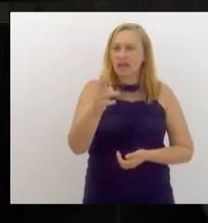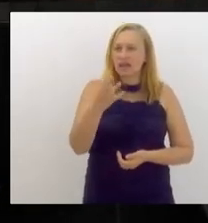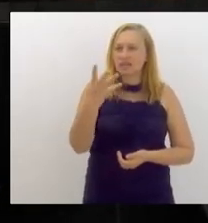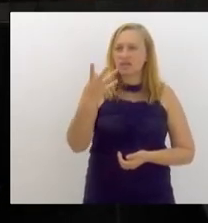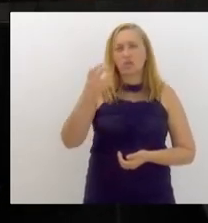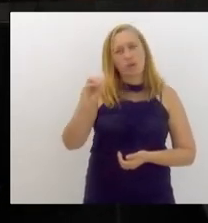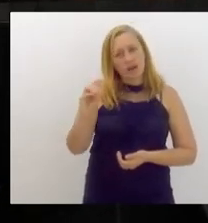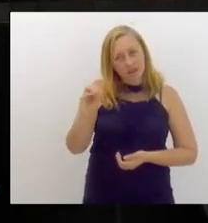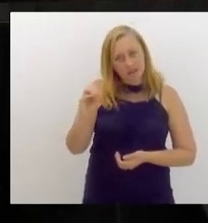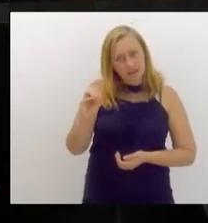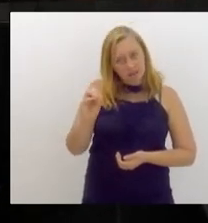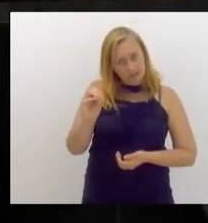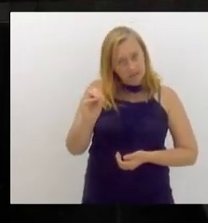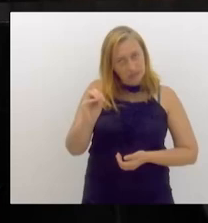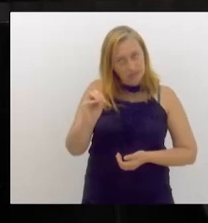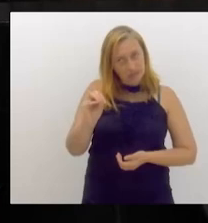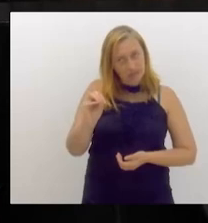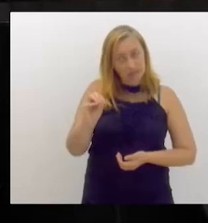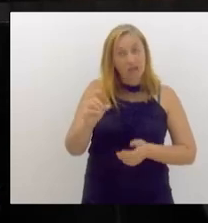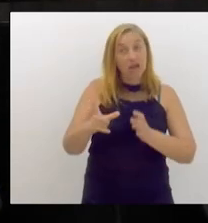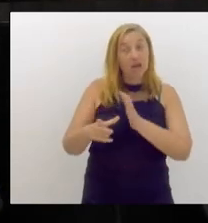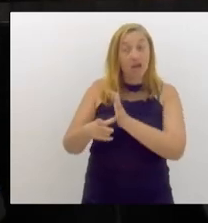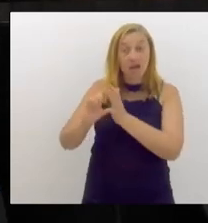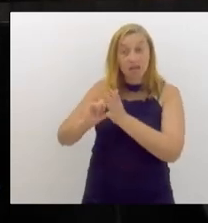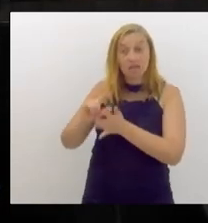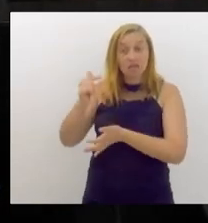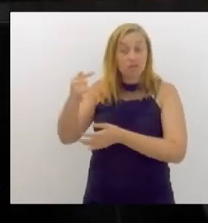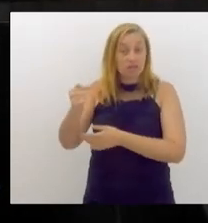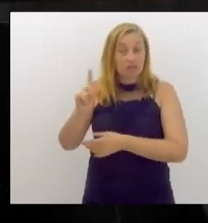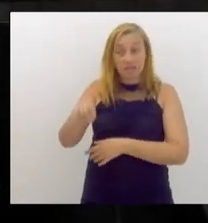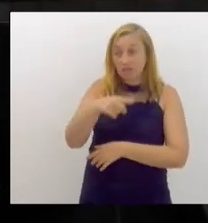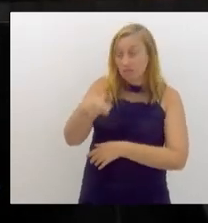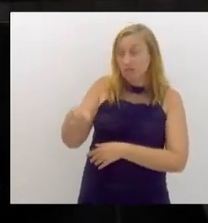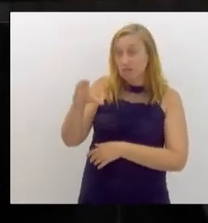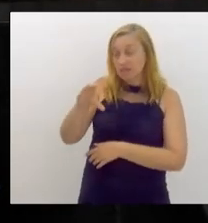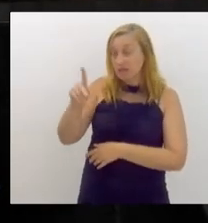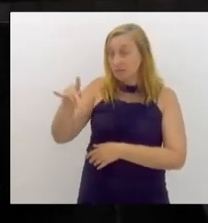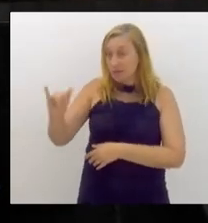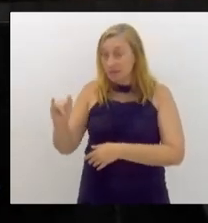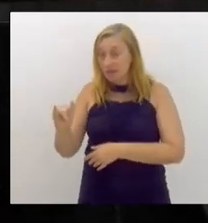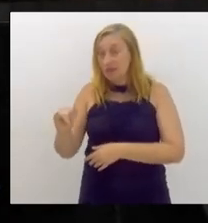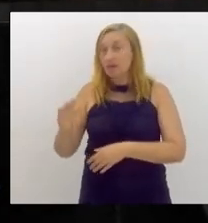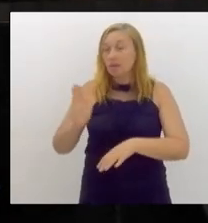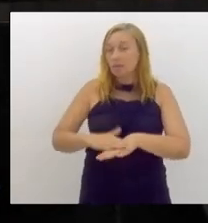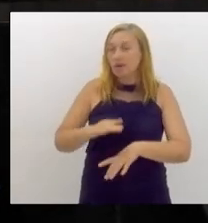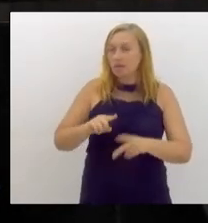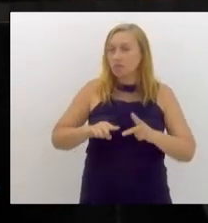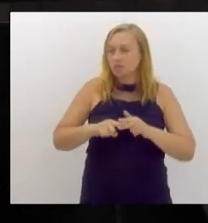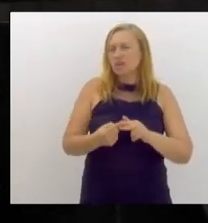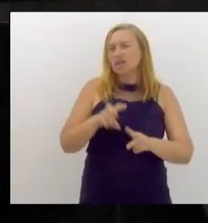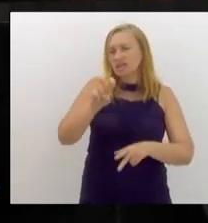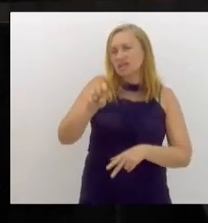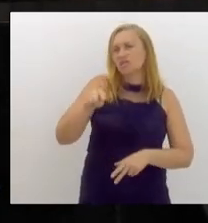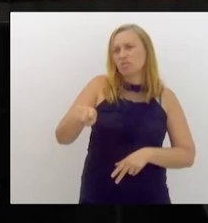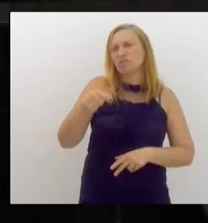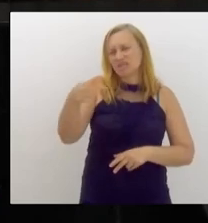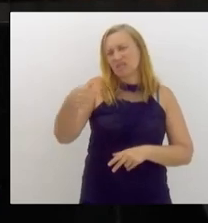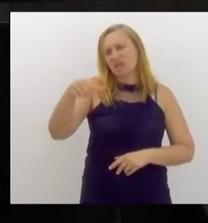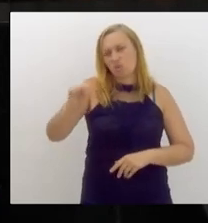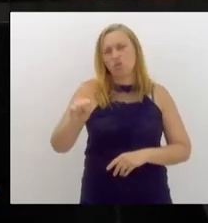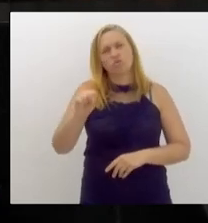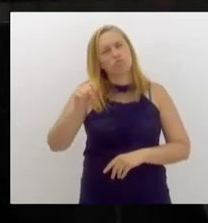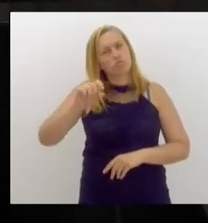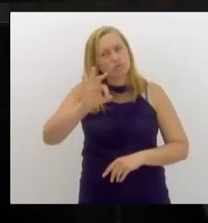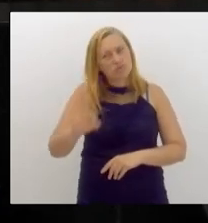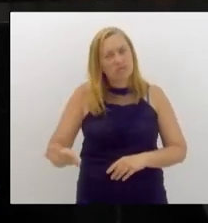sete que a gente condenava na época da CPI, mais o reajustamento dos 5,78%